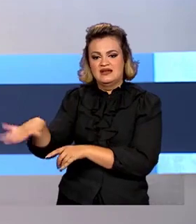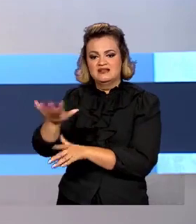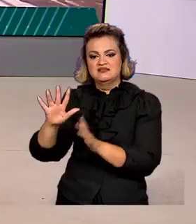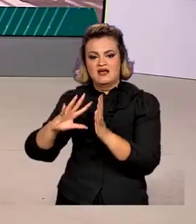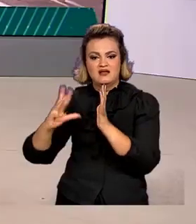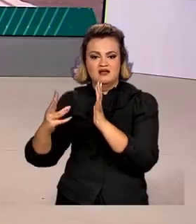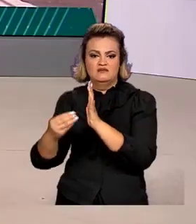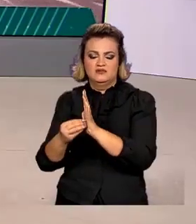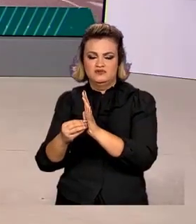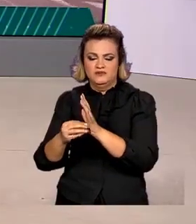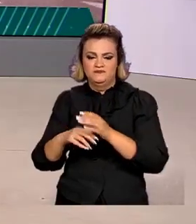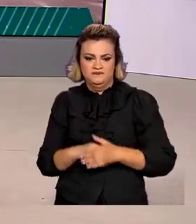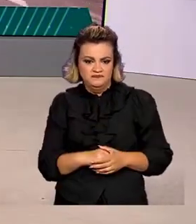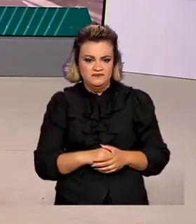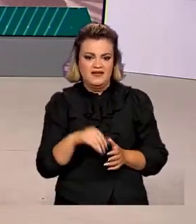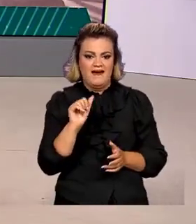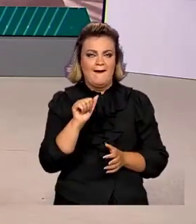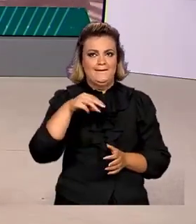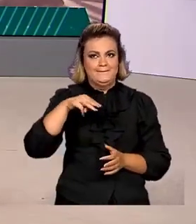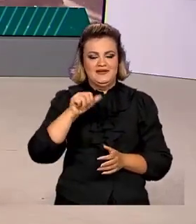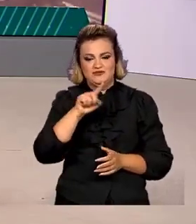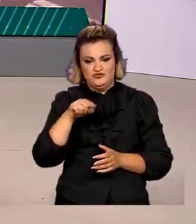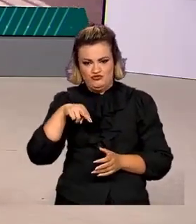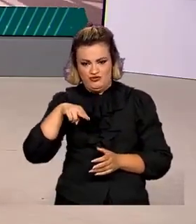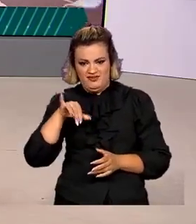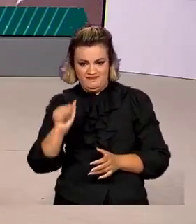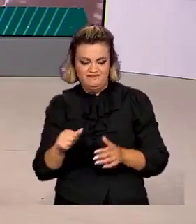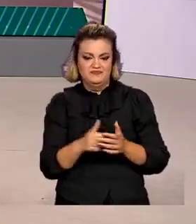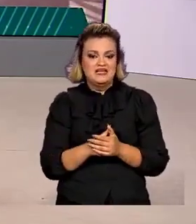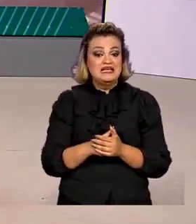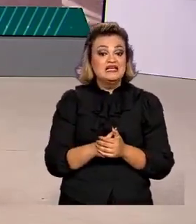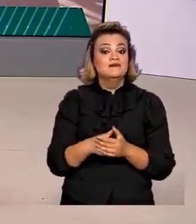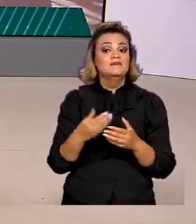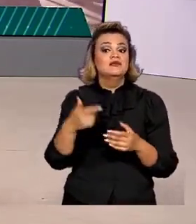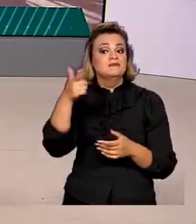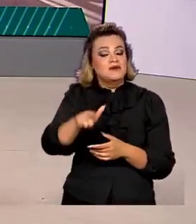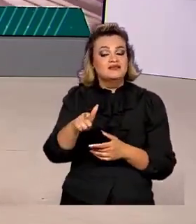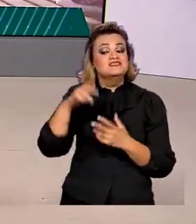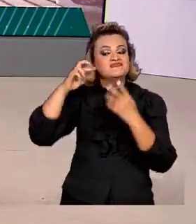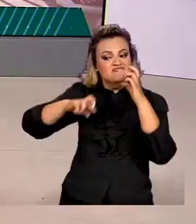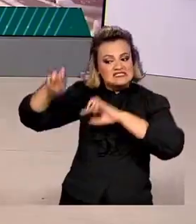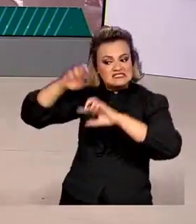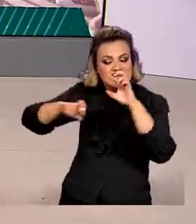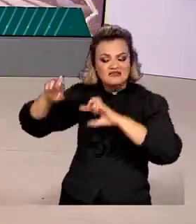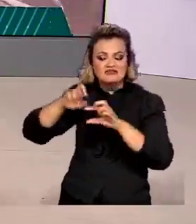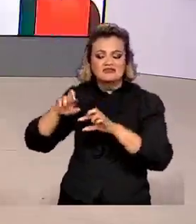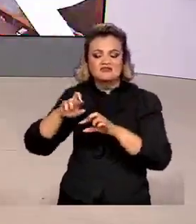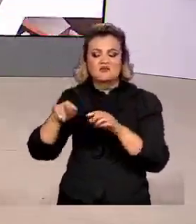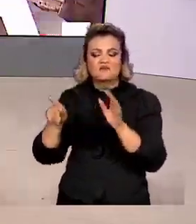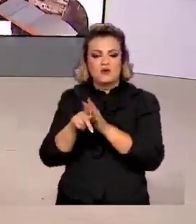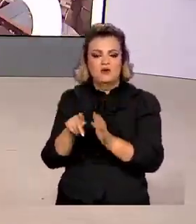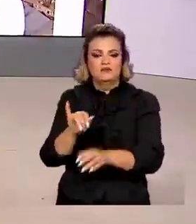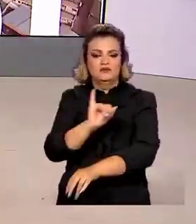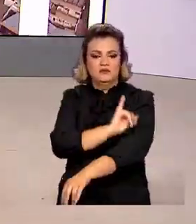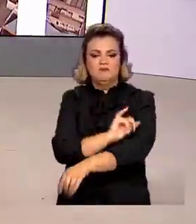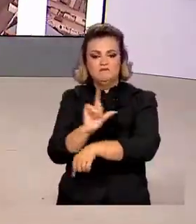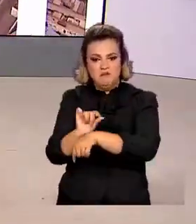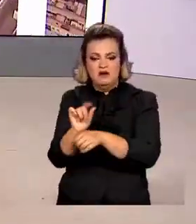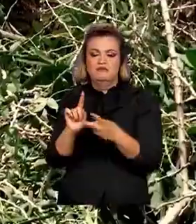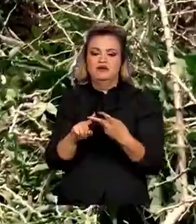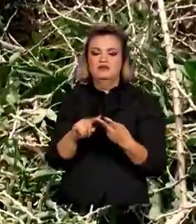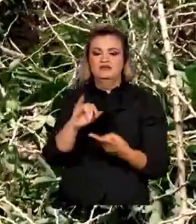bioma. A medida também reforça os recursos para fiscalizações feitas pelo Ibama e ICMBio.